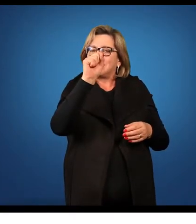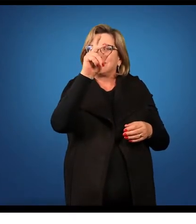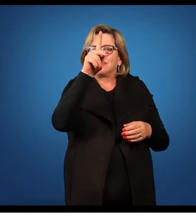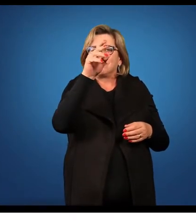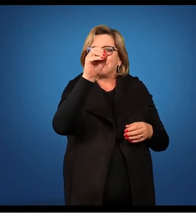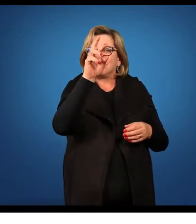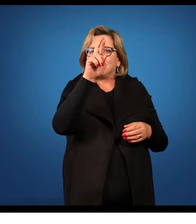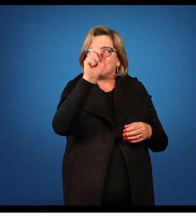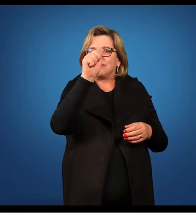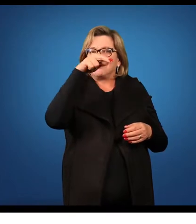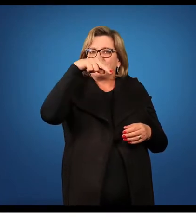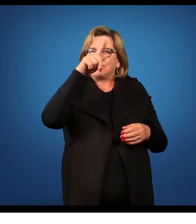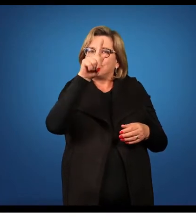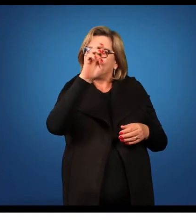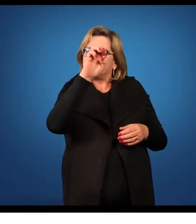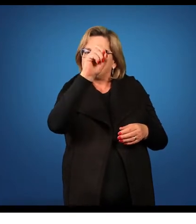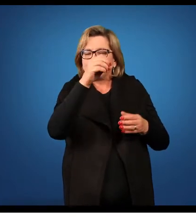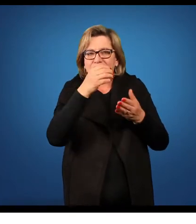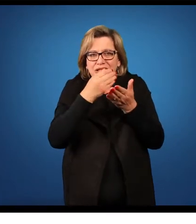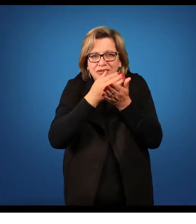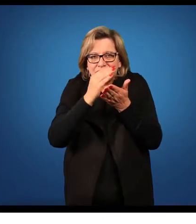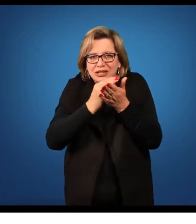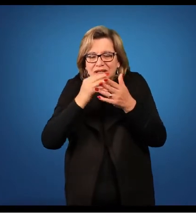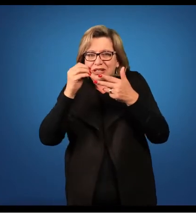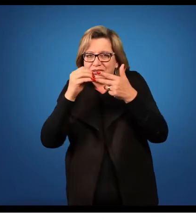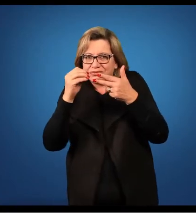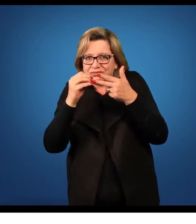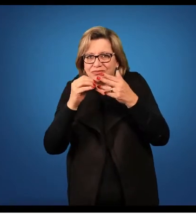e irá ocorrer a meiose e irá formar o megasporo.